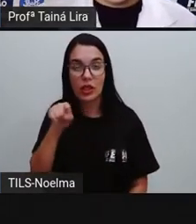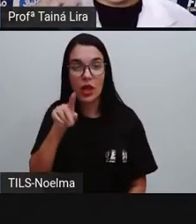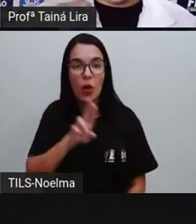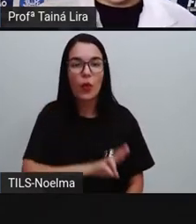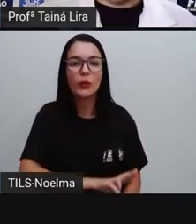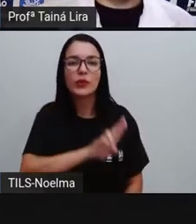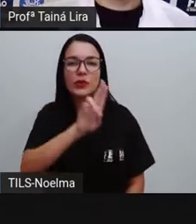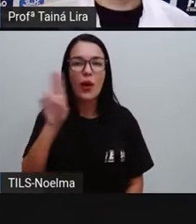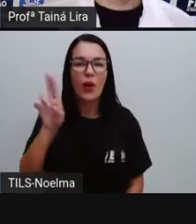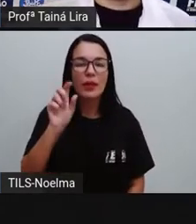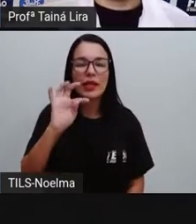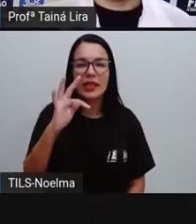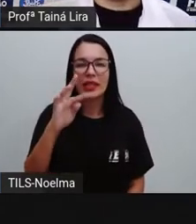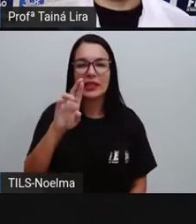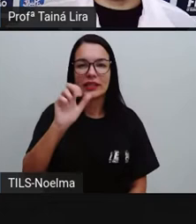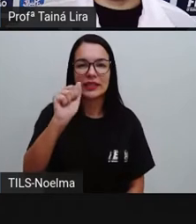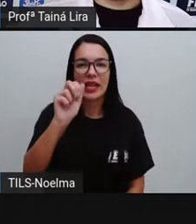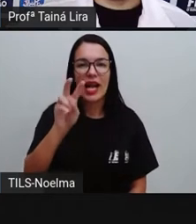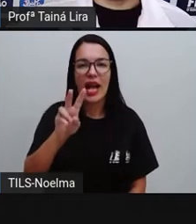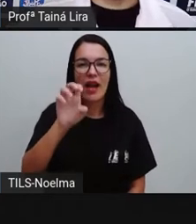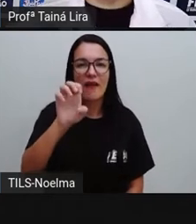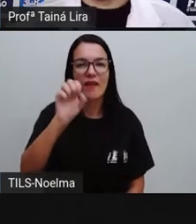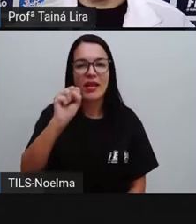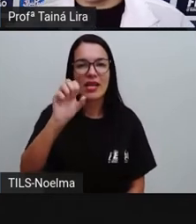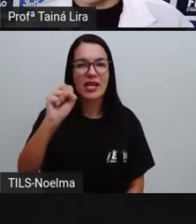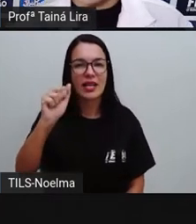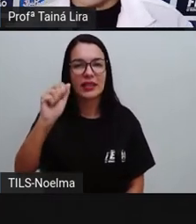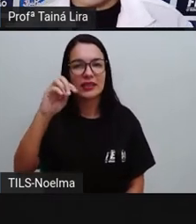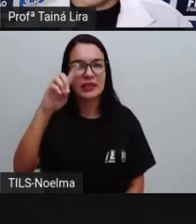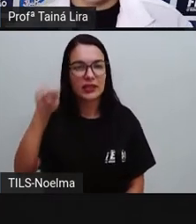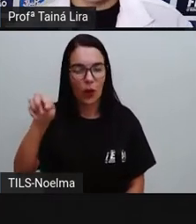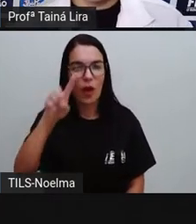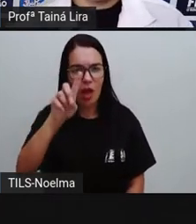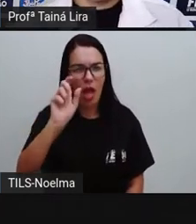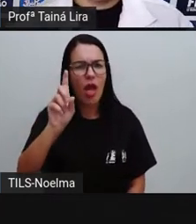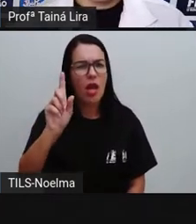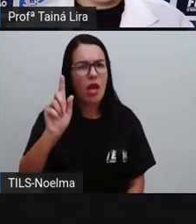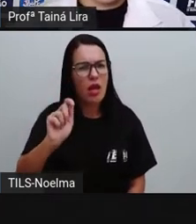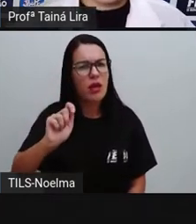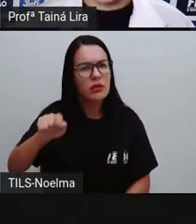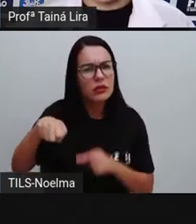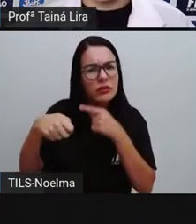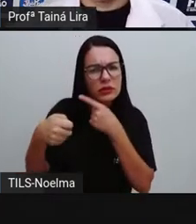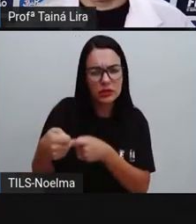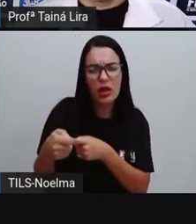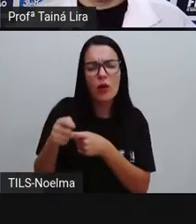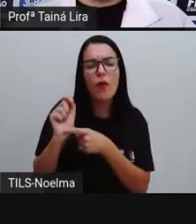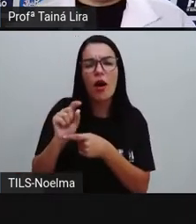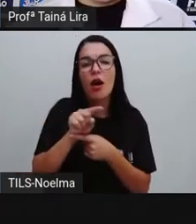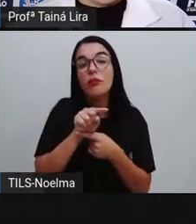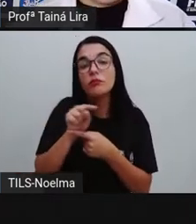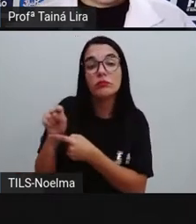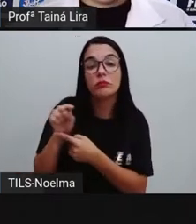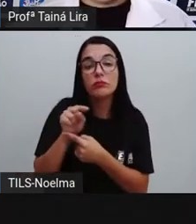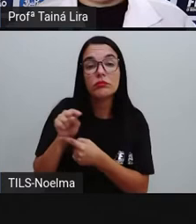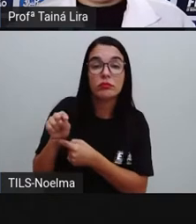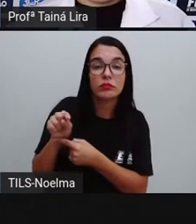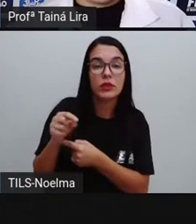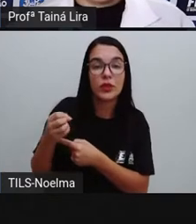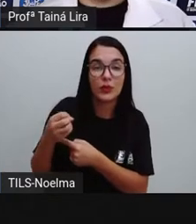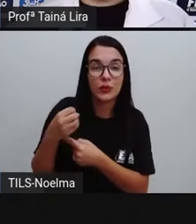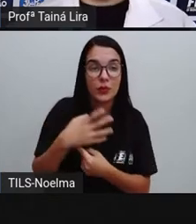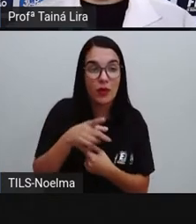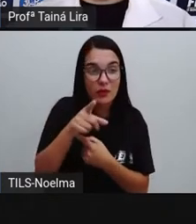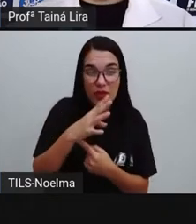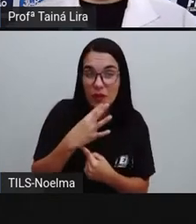é um sinal novo para vocês. E a gente encontra, né, nas histórias em